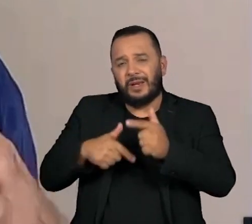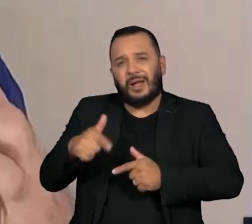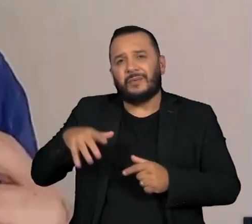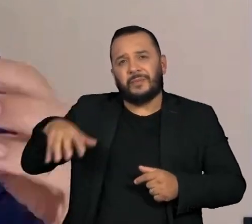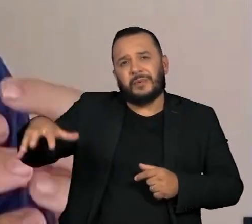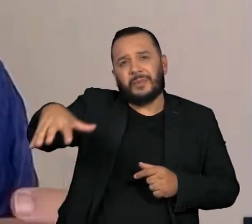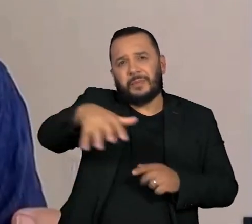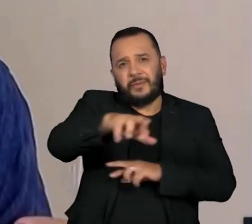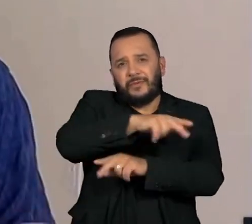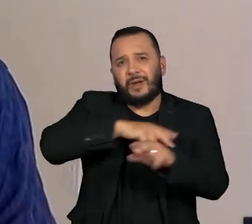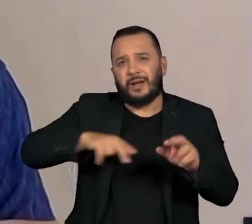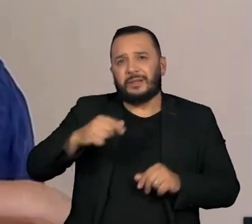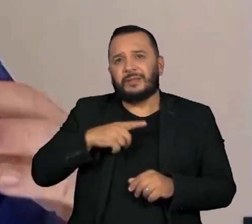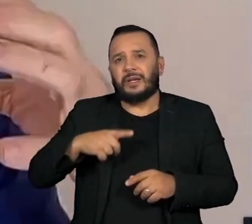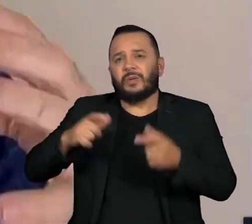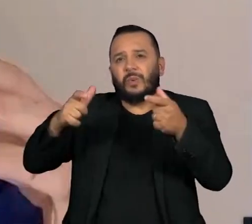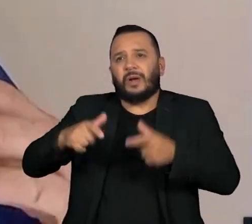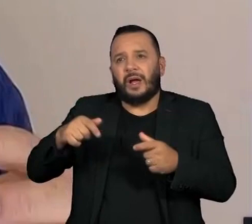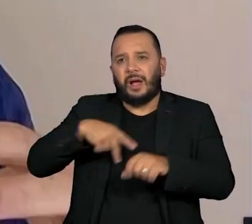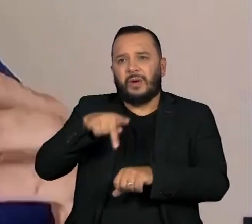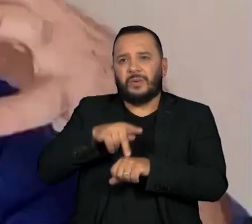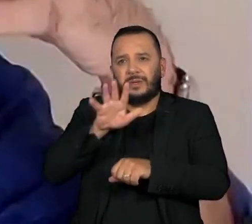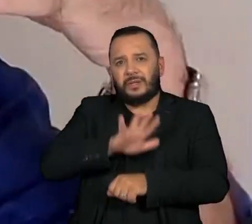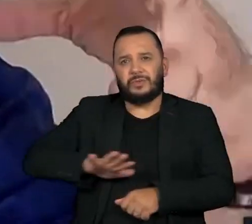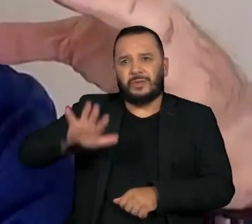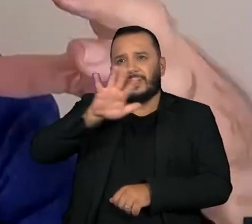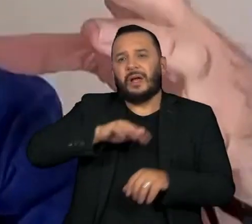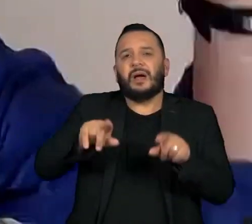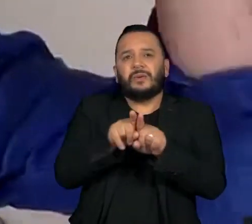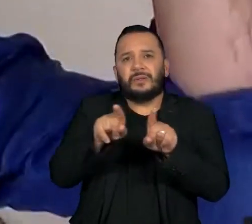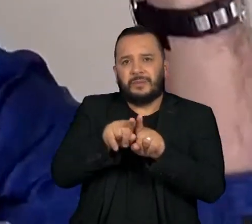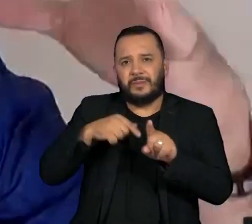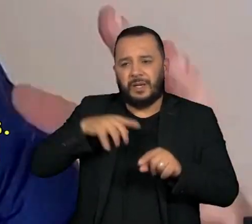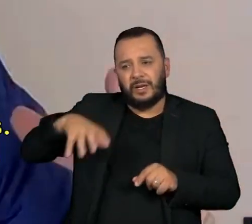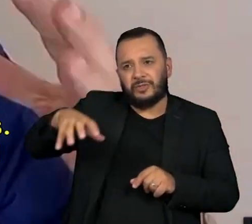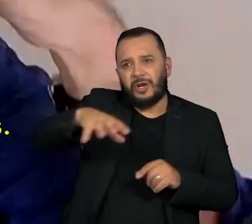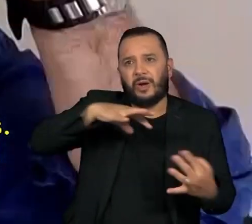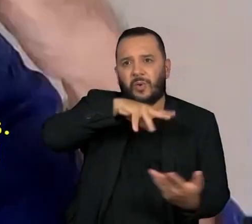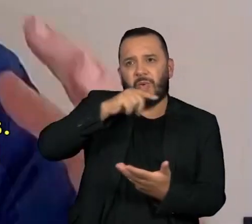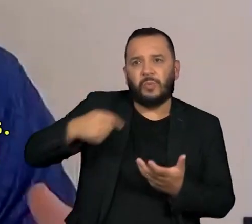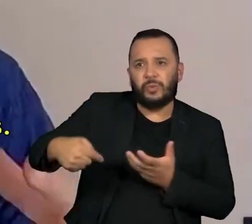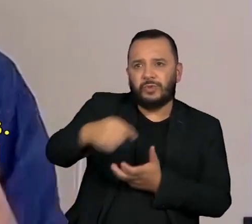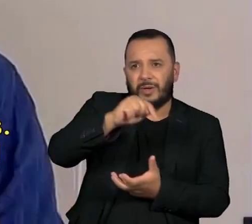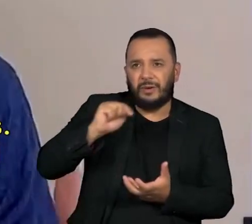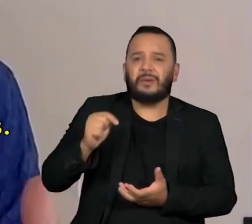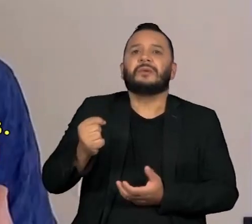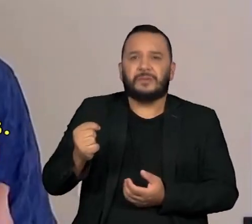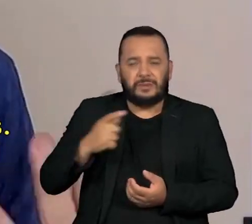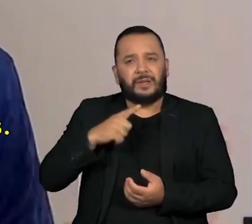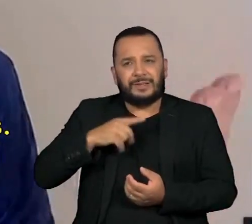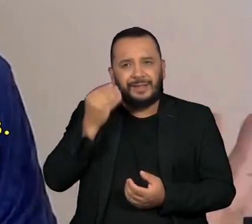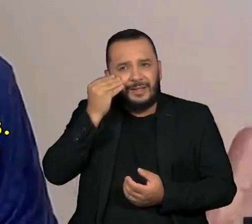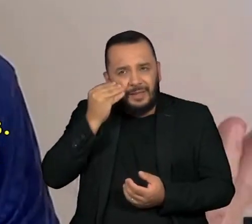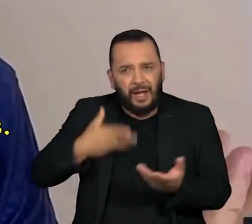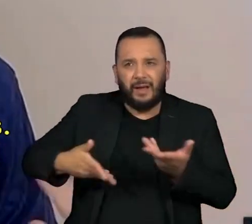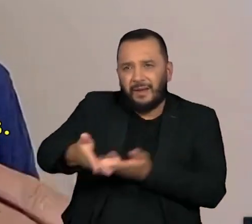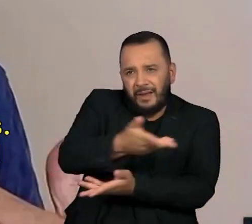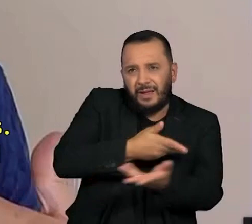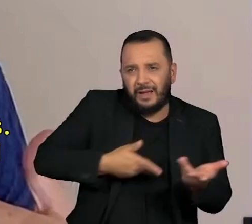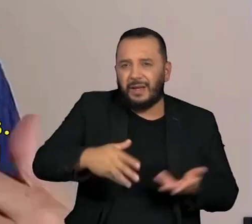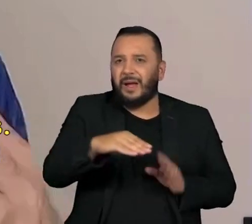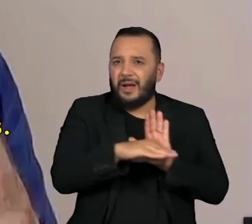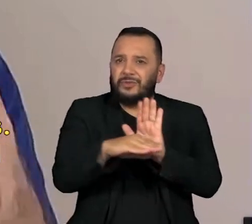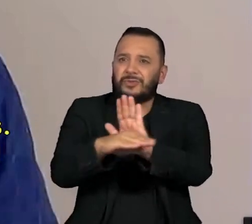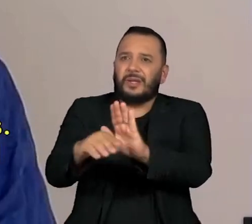Você pode trabalhar a nível local, a nível nacional, ou a nível regional, ou a nível mundial. E temos que ver como nos ajudamos uns aos outros. A mim me tocou